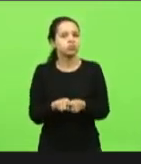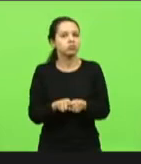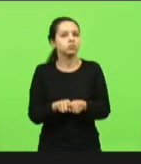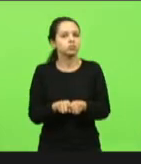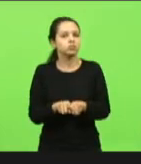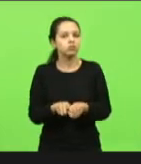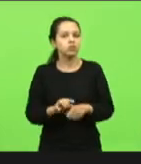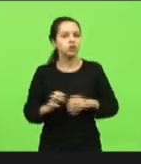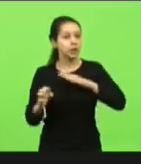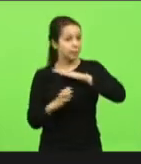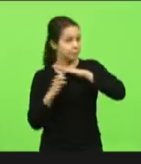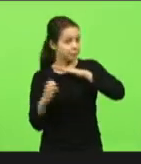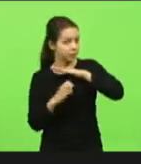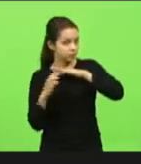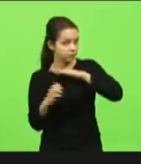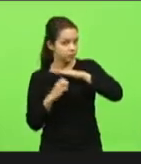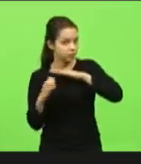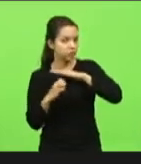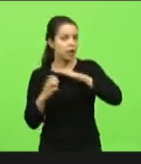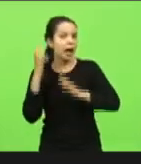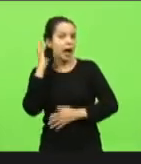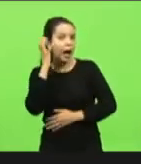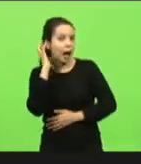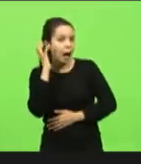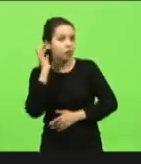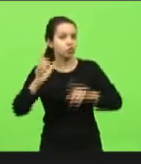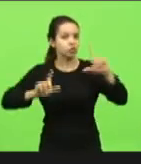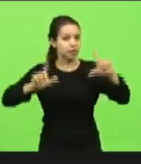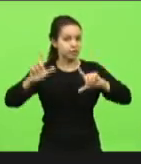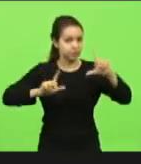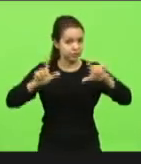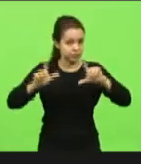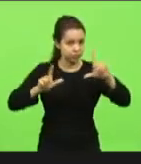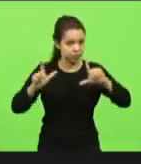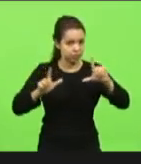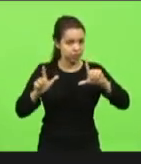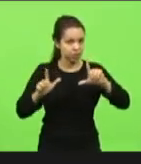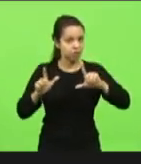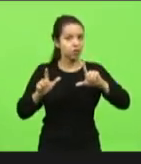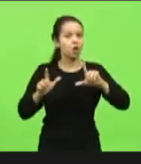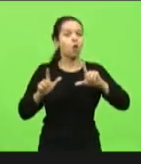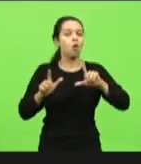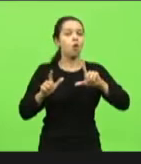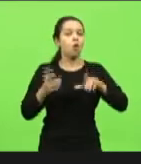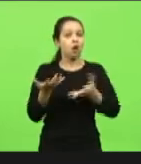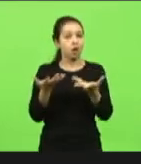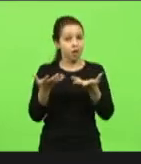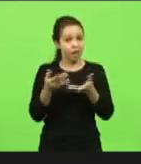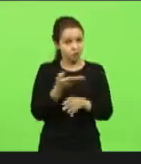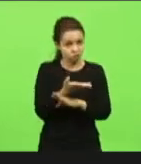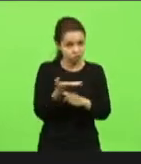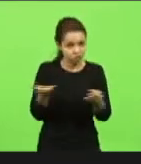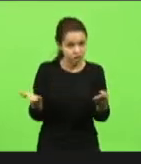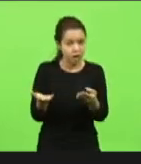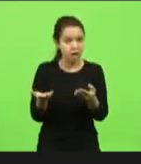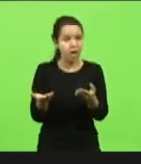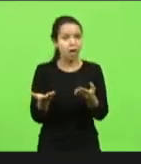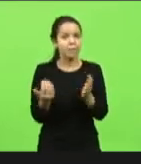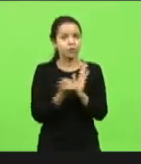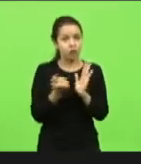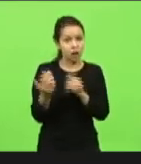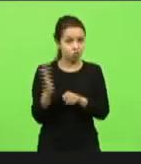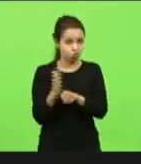empresas de rádio e televisão que procuram em vocês pra poder pegar o patrocínio pra vender o produto de vocês